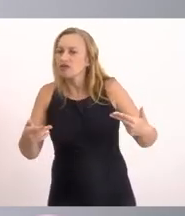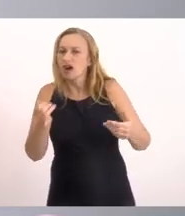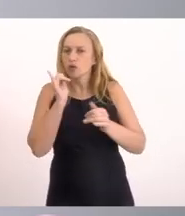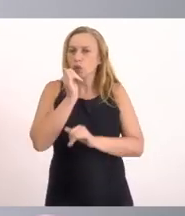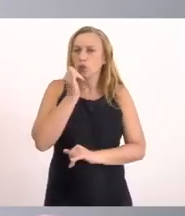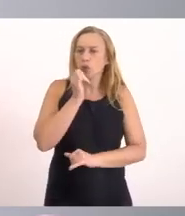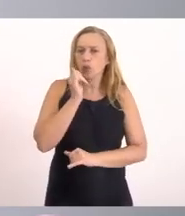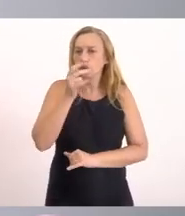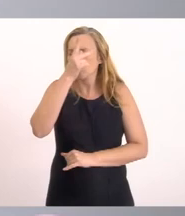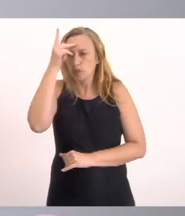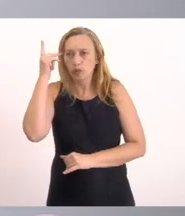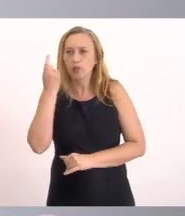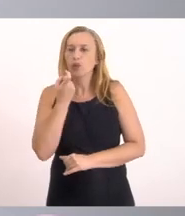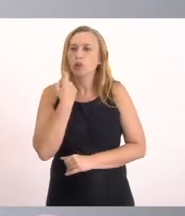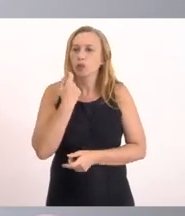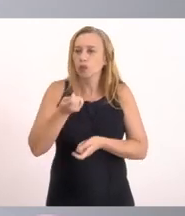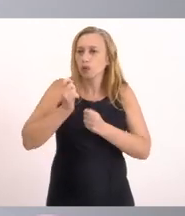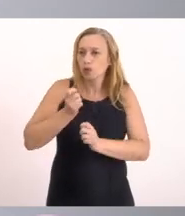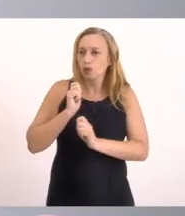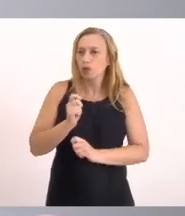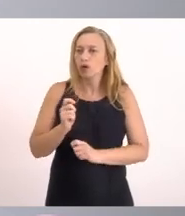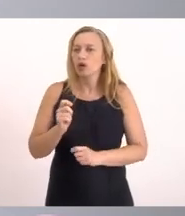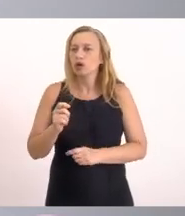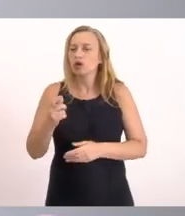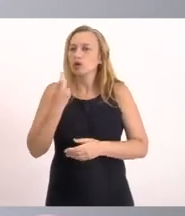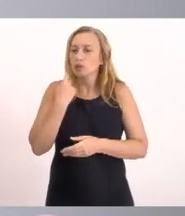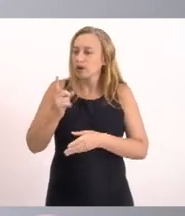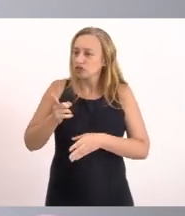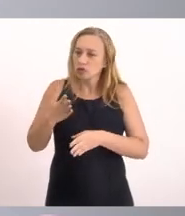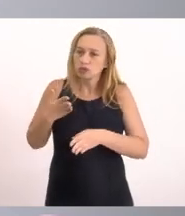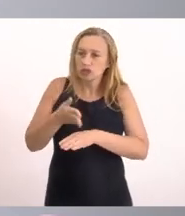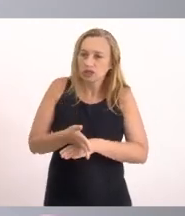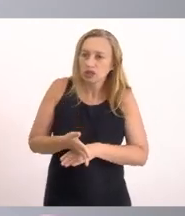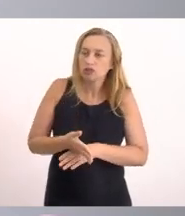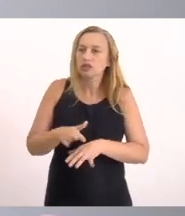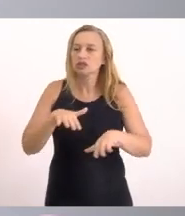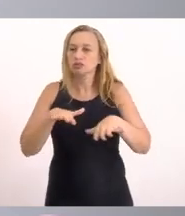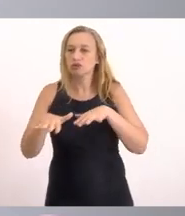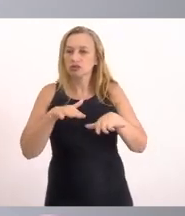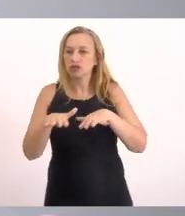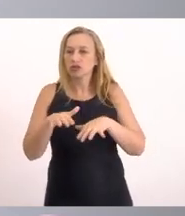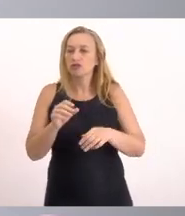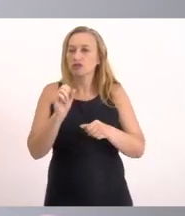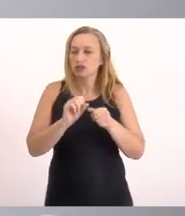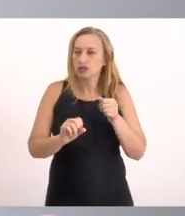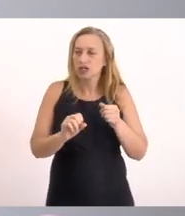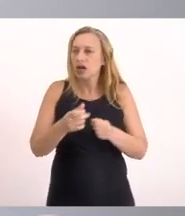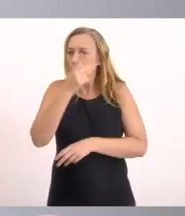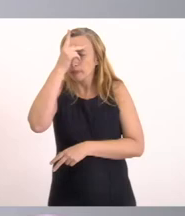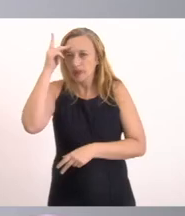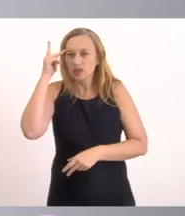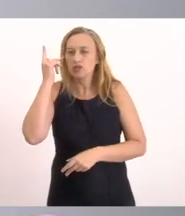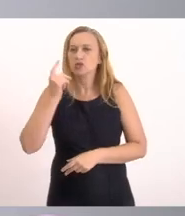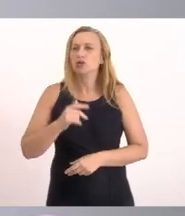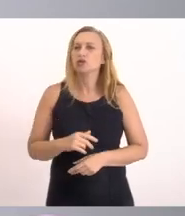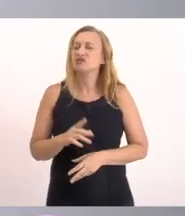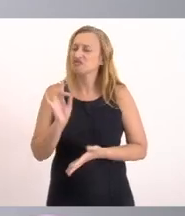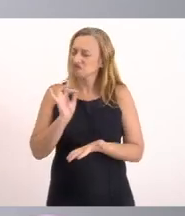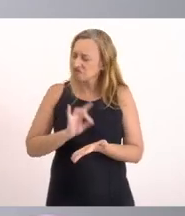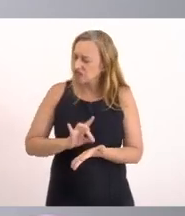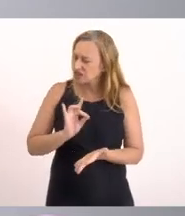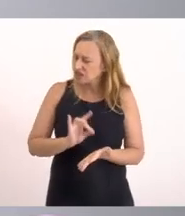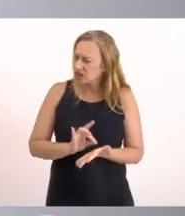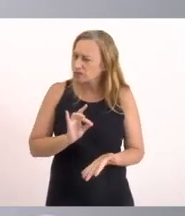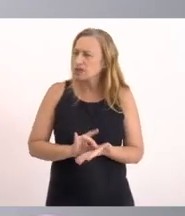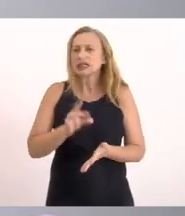pescadores Que esses peixes Já não estavam mais entrando Com isso Essa mobilização Foi feita Pessoas que Realmente